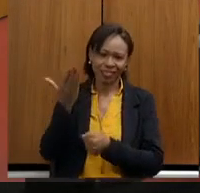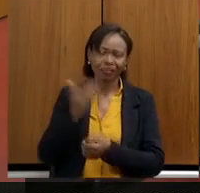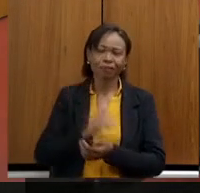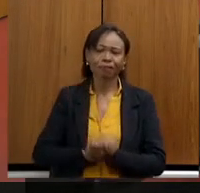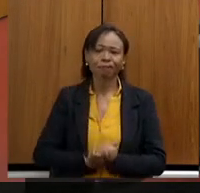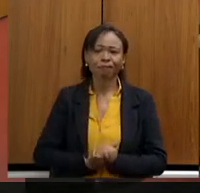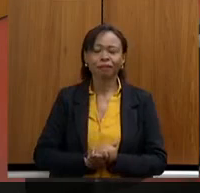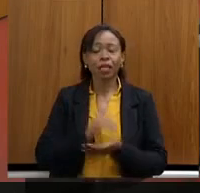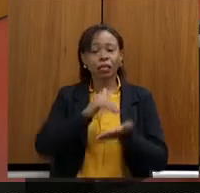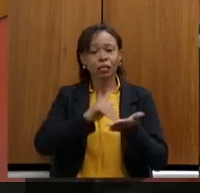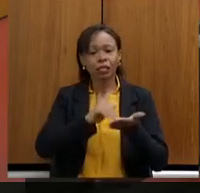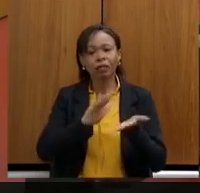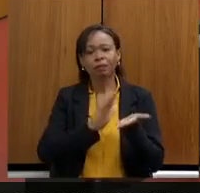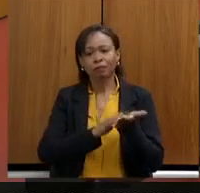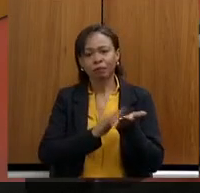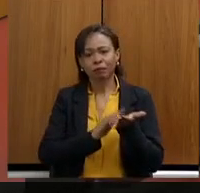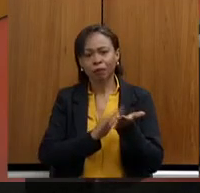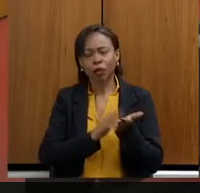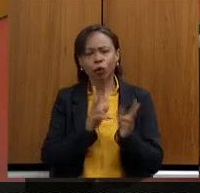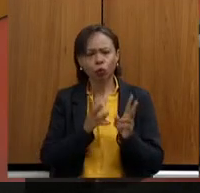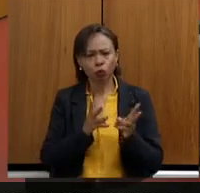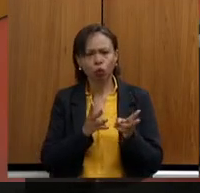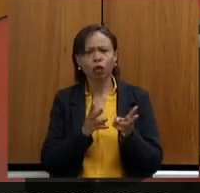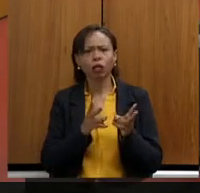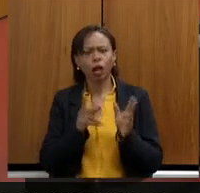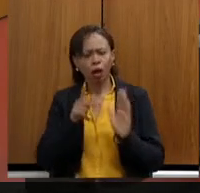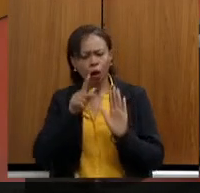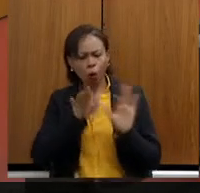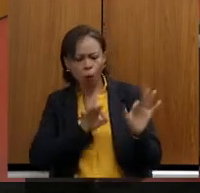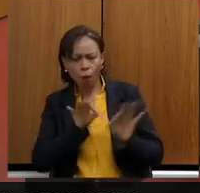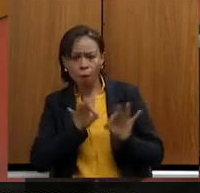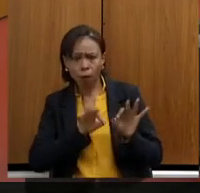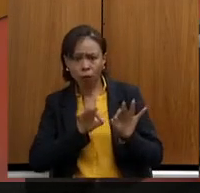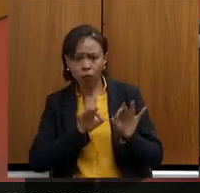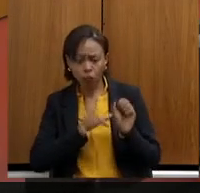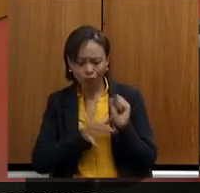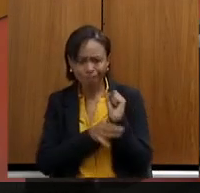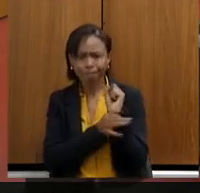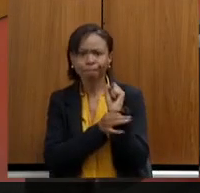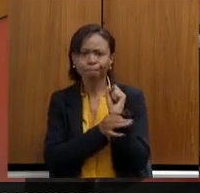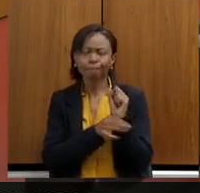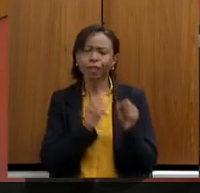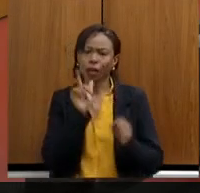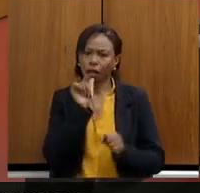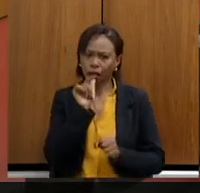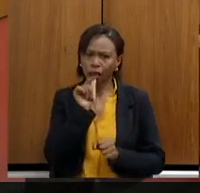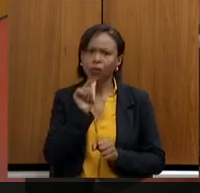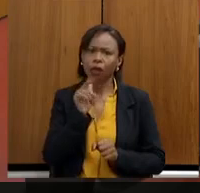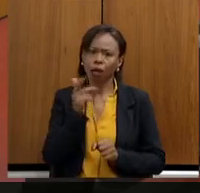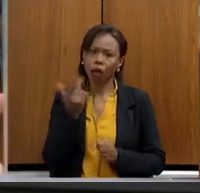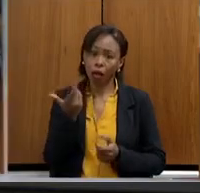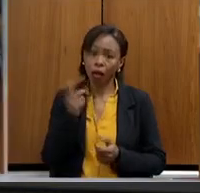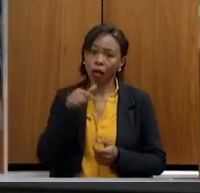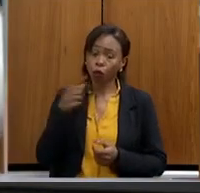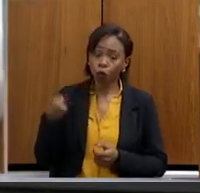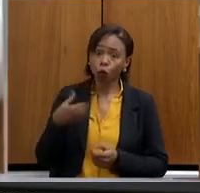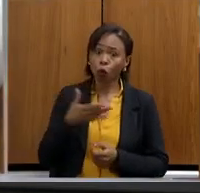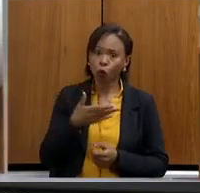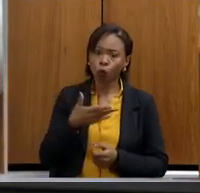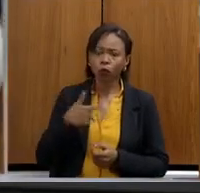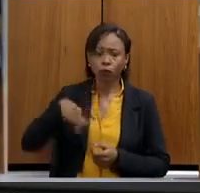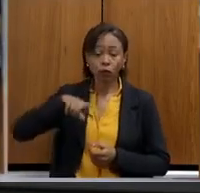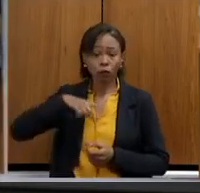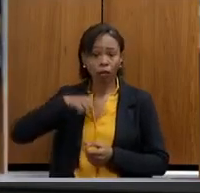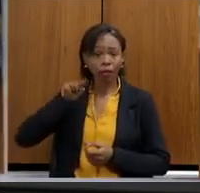plano de segurança hídrica é algo inovador que vem trazer nós que estamos no sertão, que temos